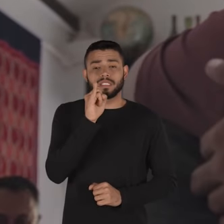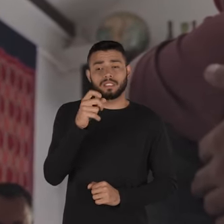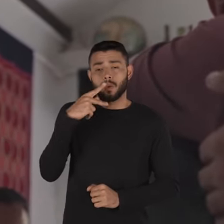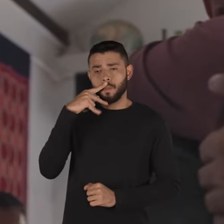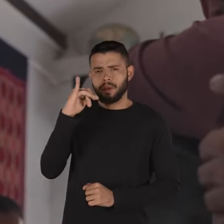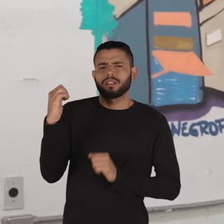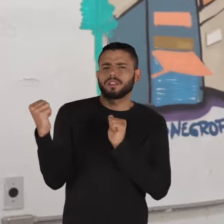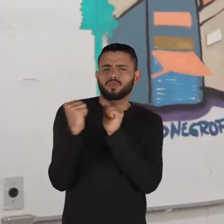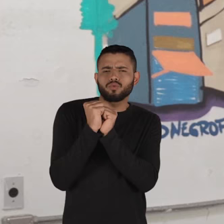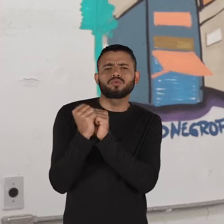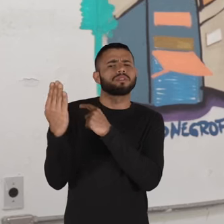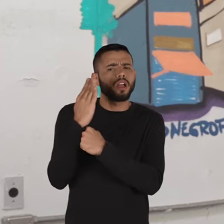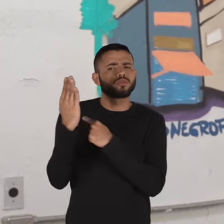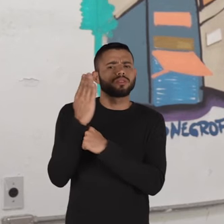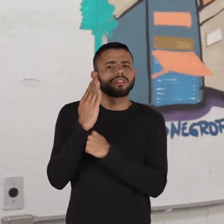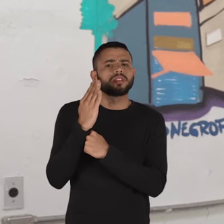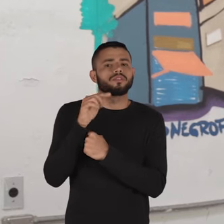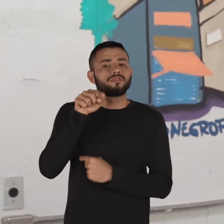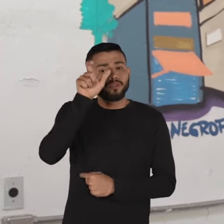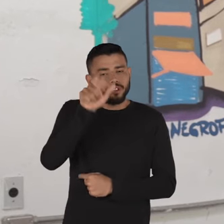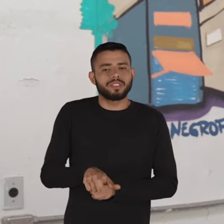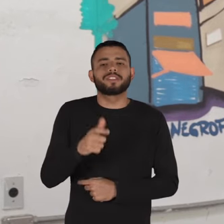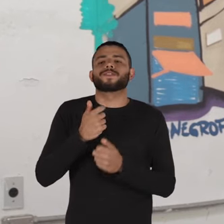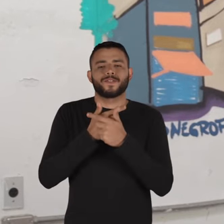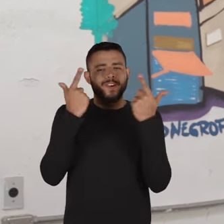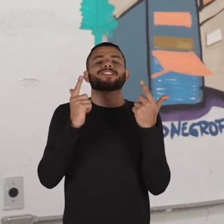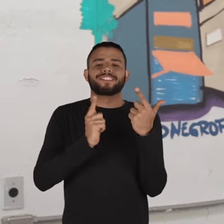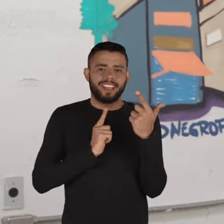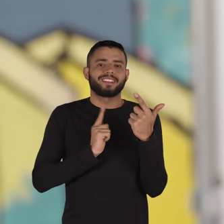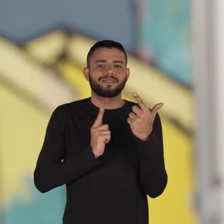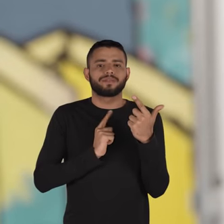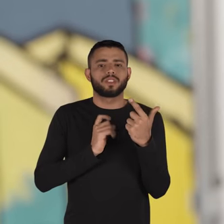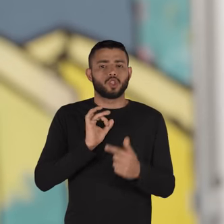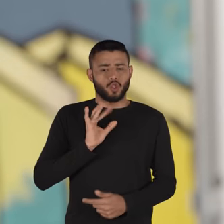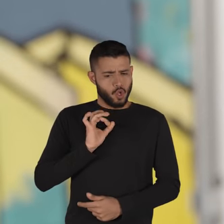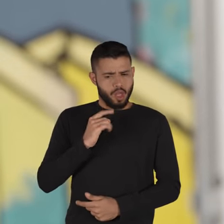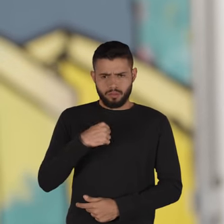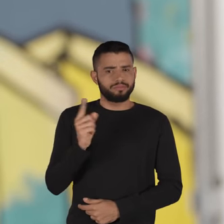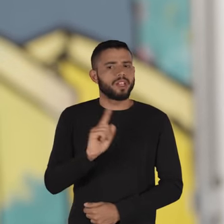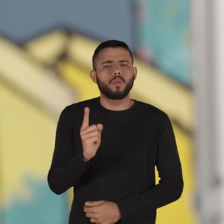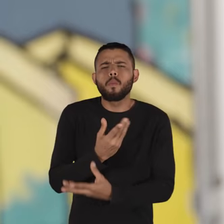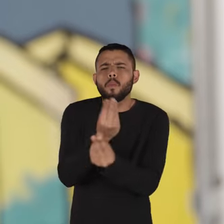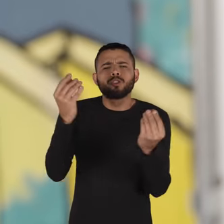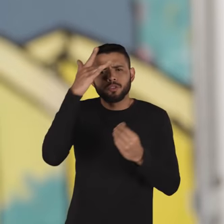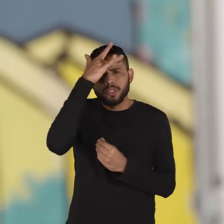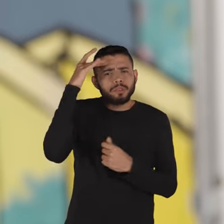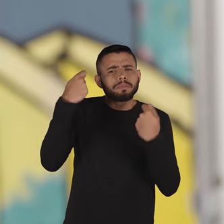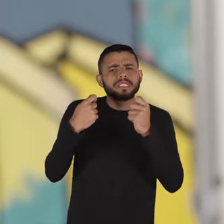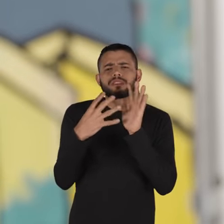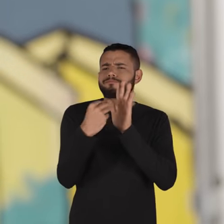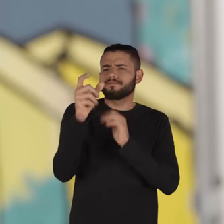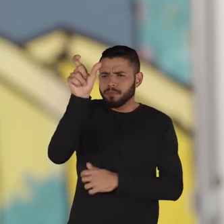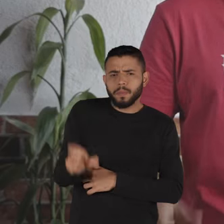você tem um pai que está com você, que te ajuda, você presente, você é privilegiado, sim. Eu vejo que não sou só eu, tem muita gente necessitada